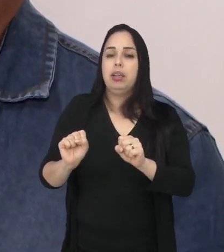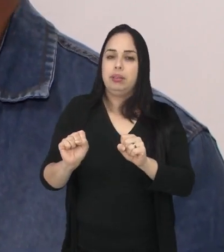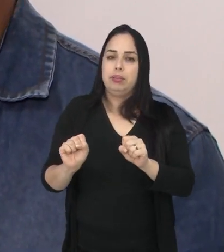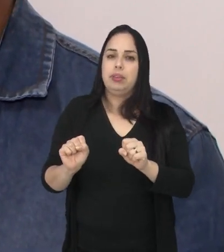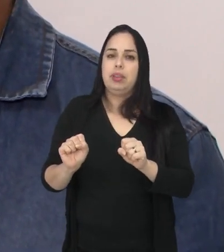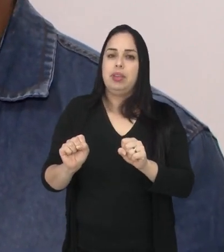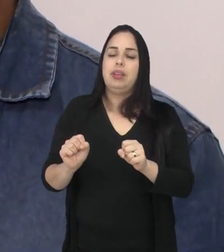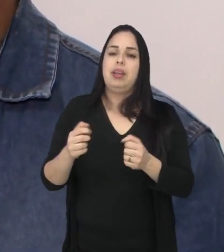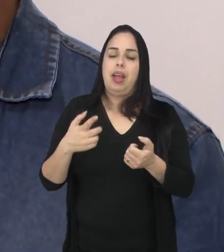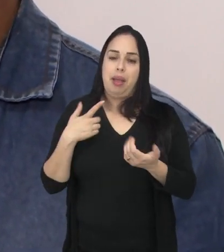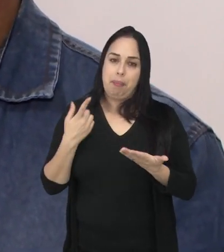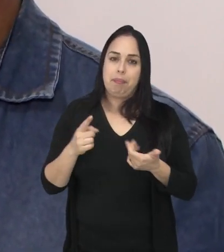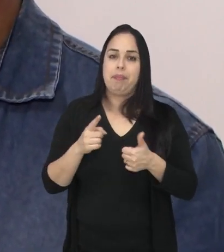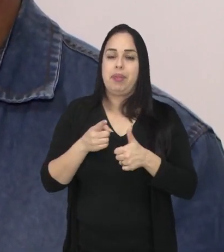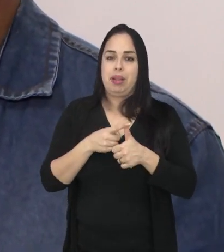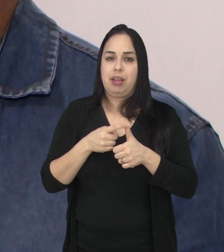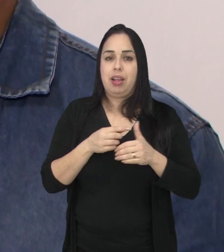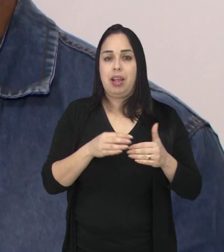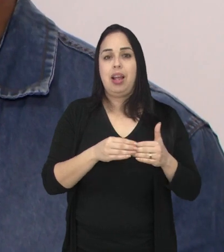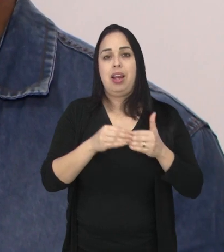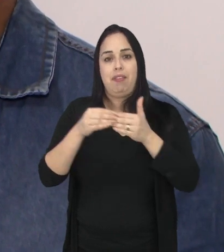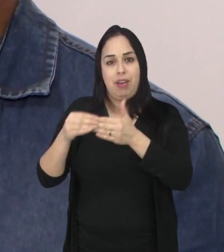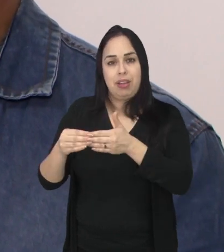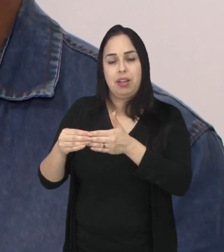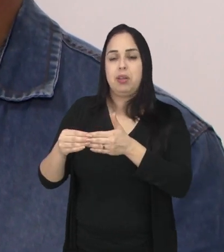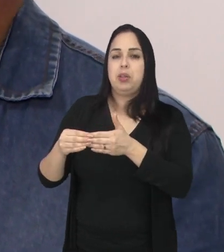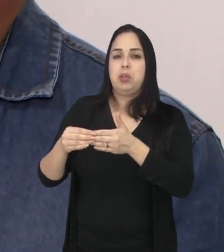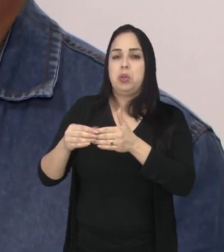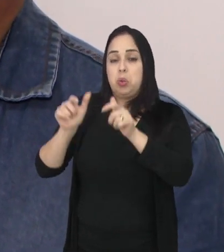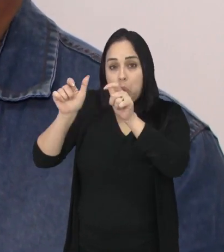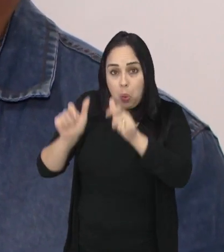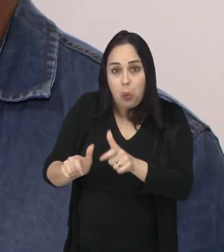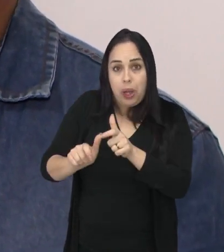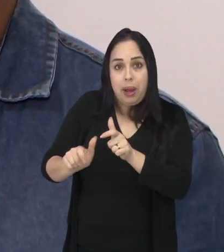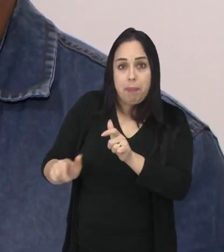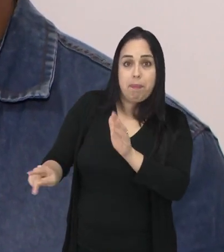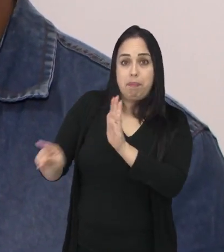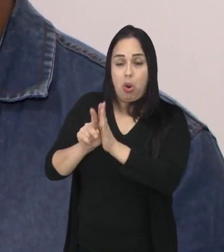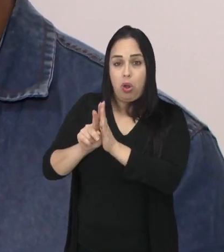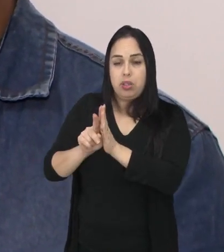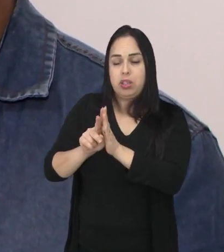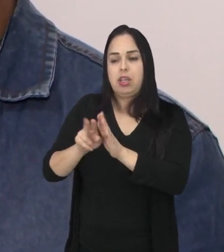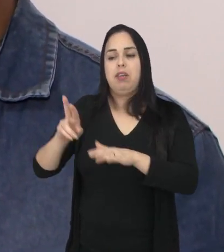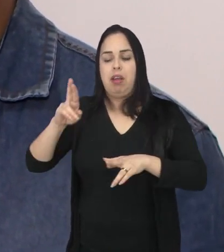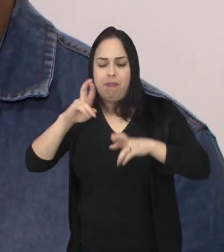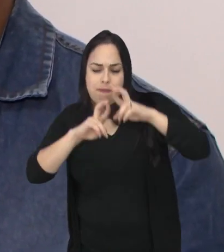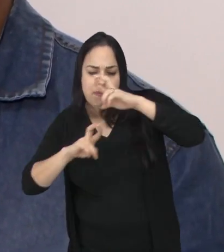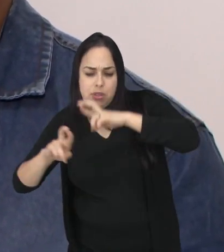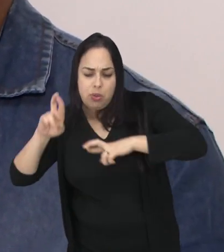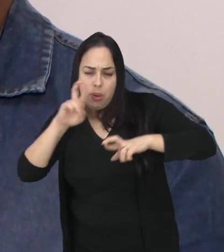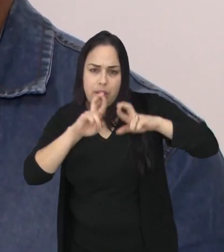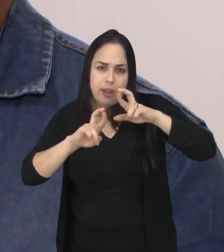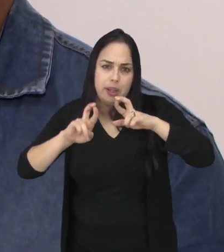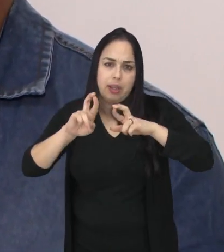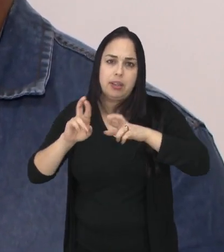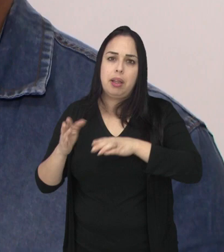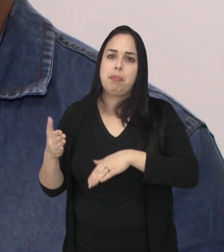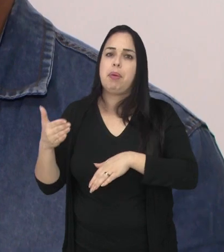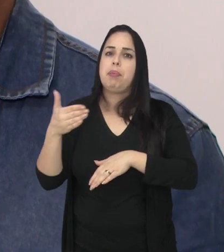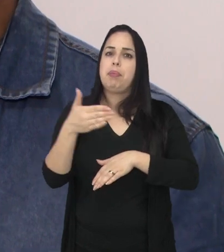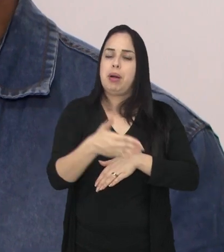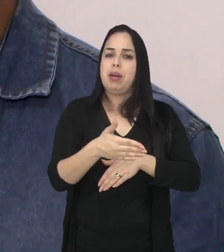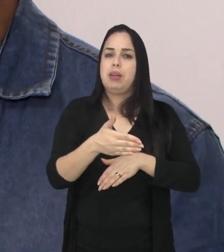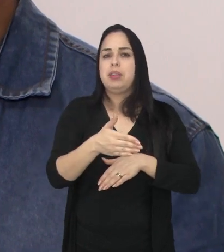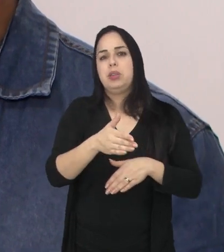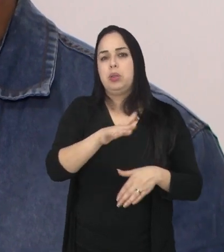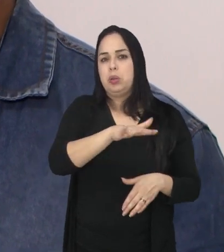Assim, princípio, o caminho que você tem que fazer é levar numa universidade ou num órgão que possa fazer essa vistoria e depois a